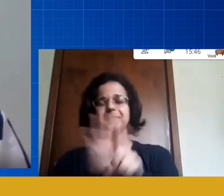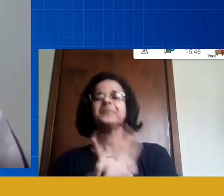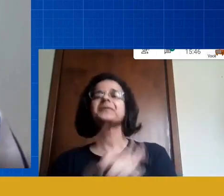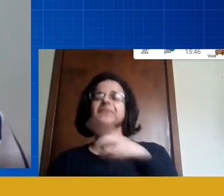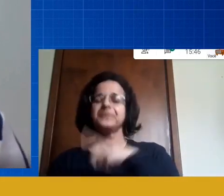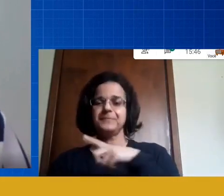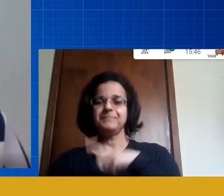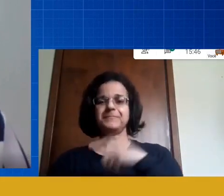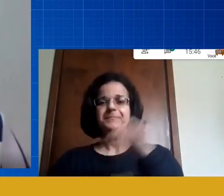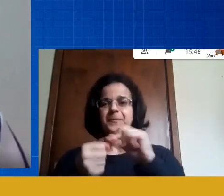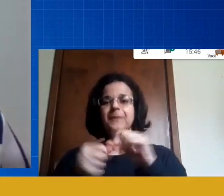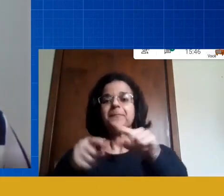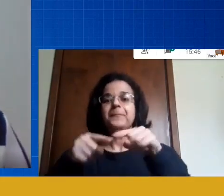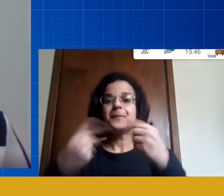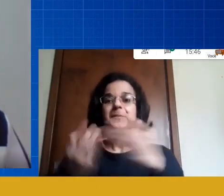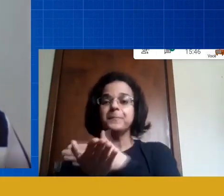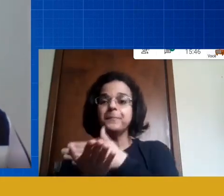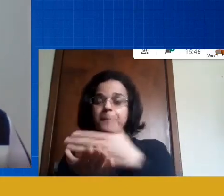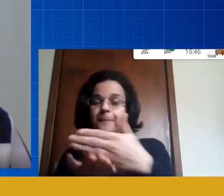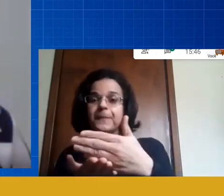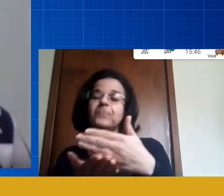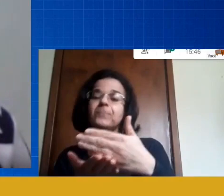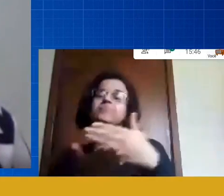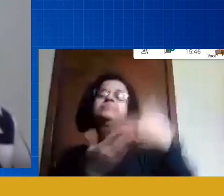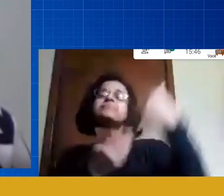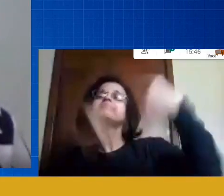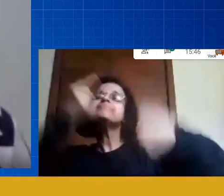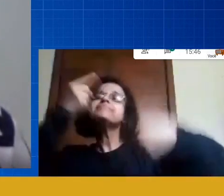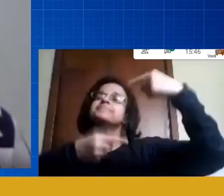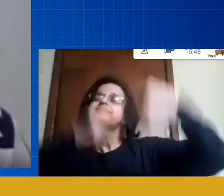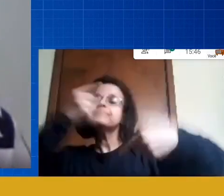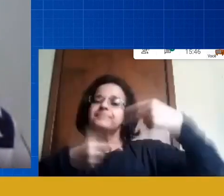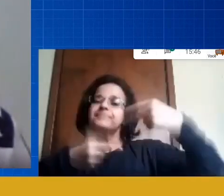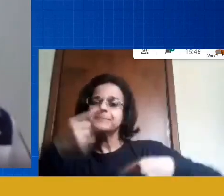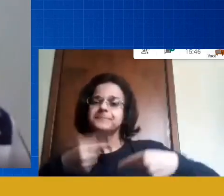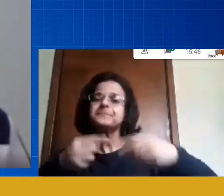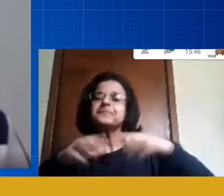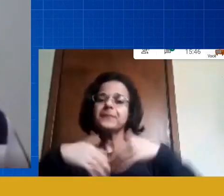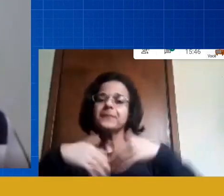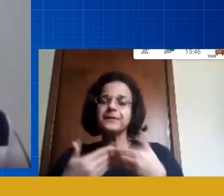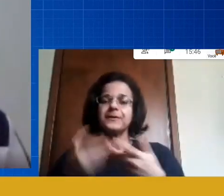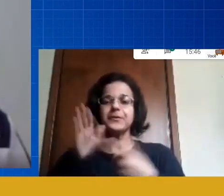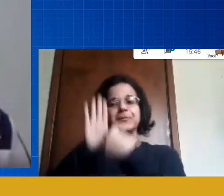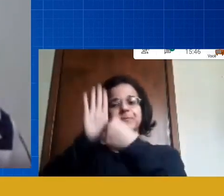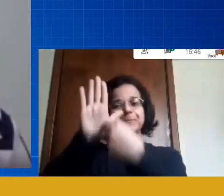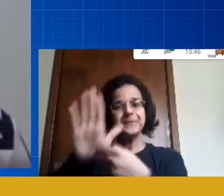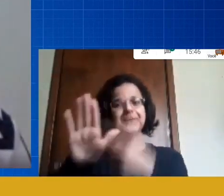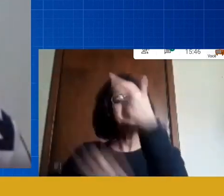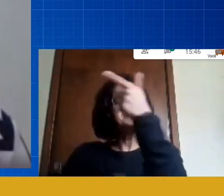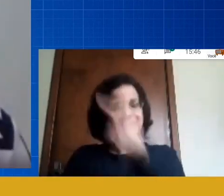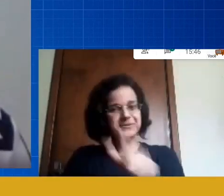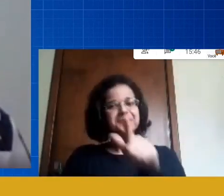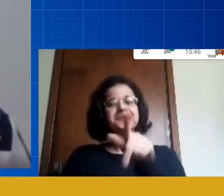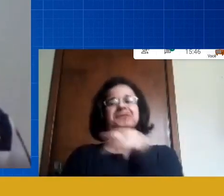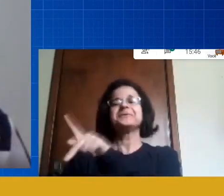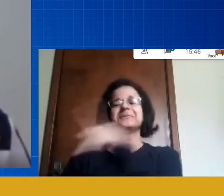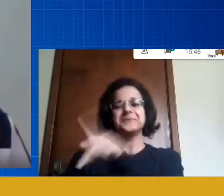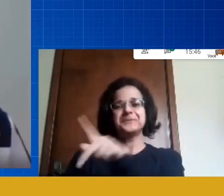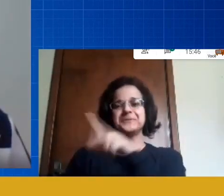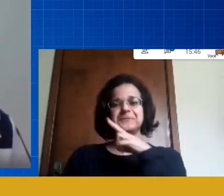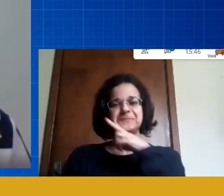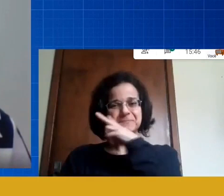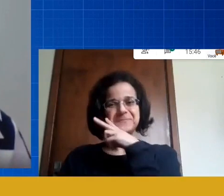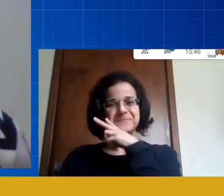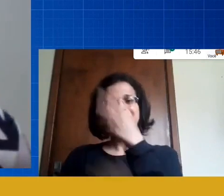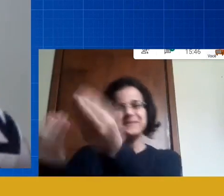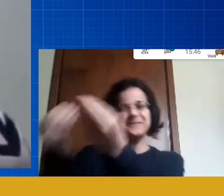condensando isso dentro do nosso diálogo né e vou passar a palavra de novo para professor Vicente porque ele vai dar um presente para a nossa